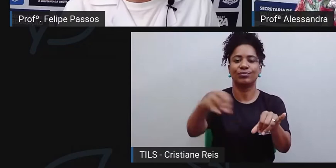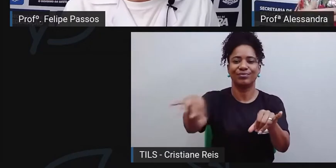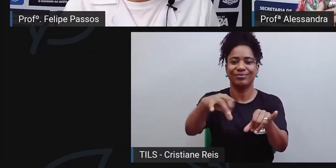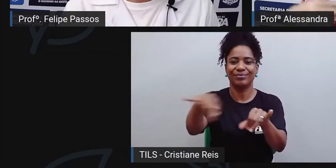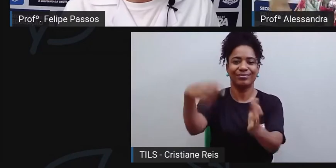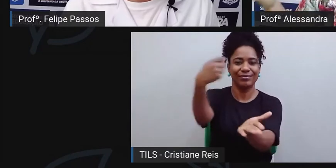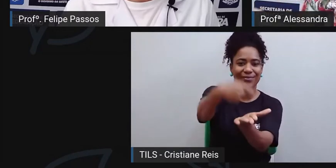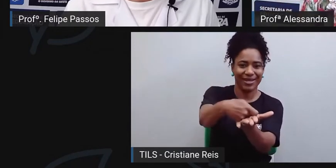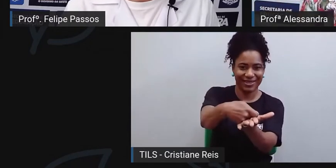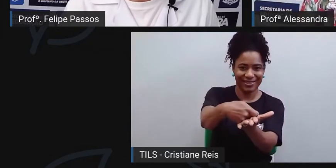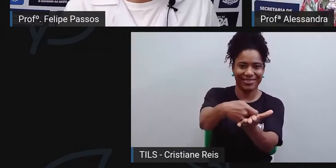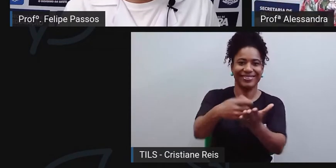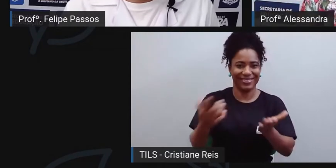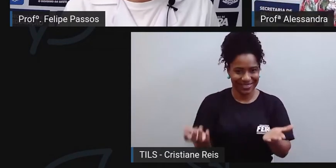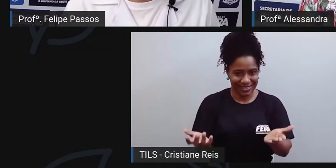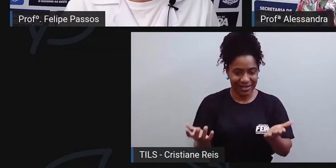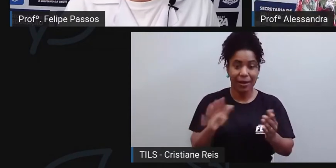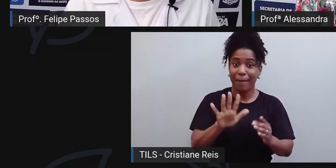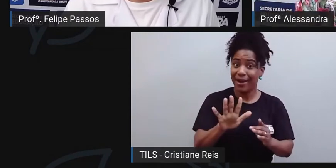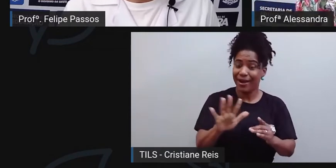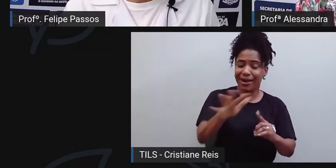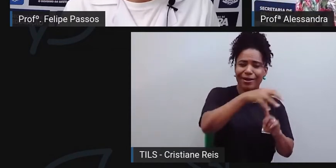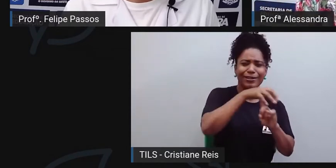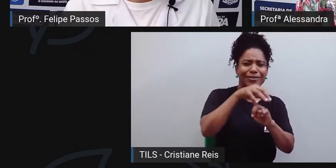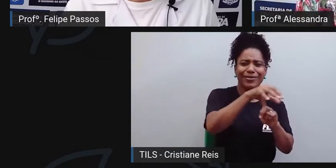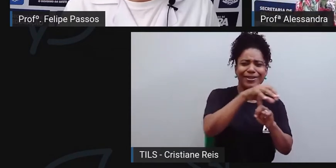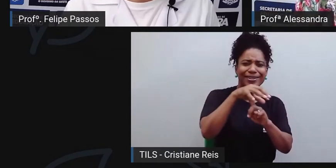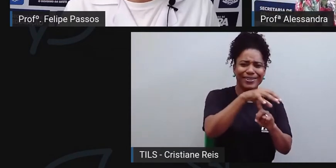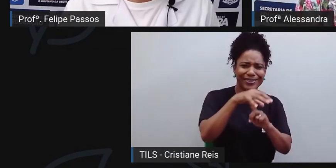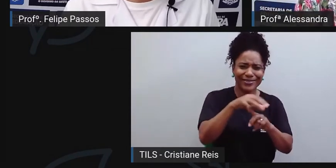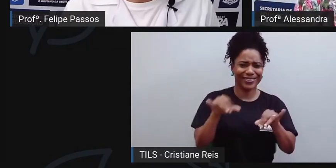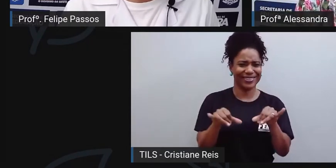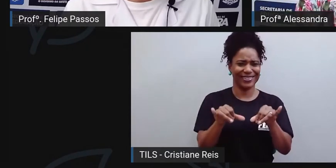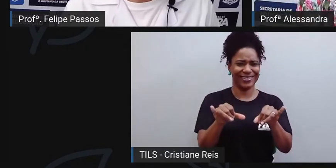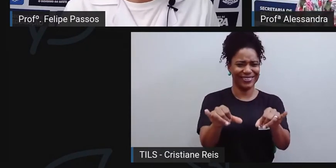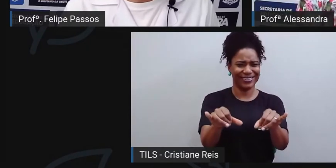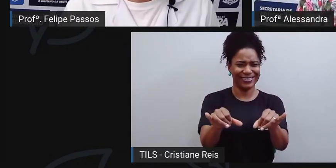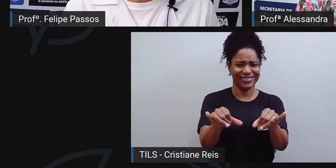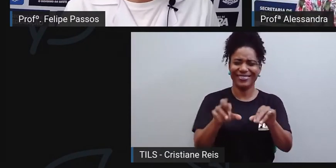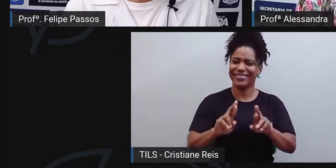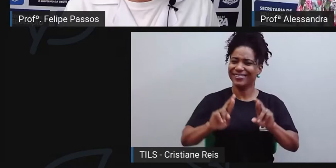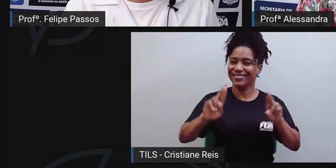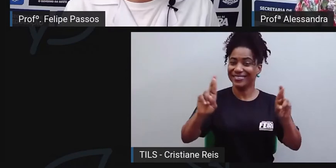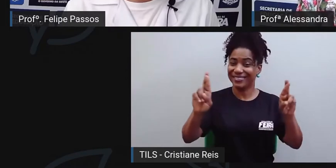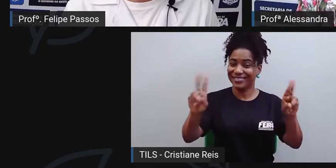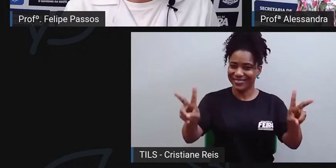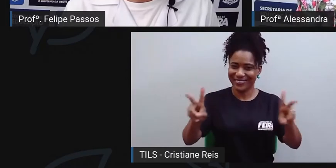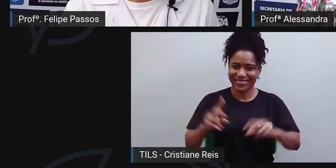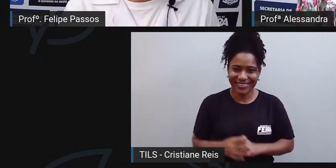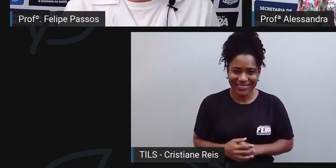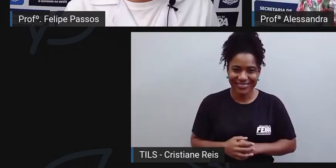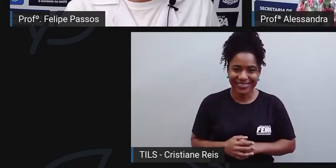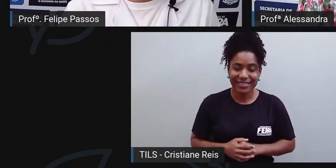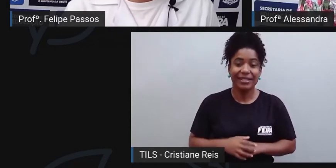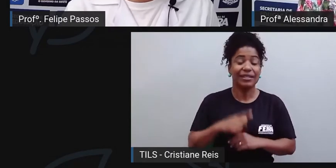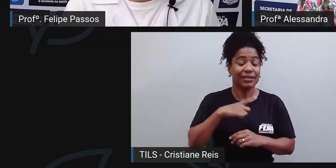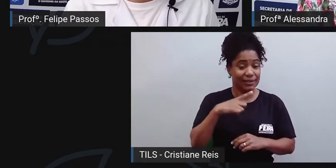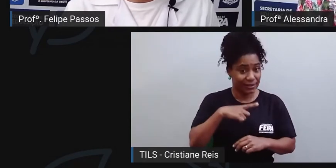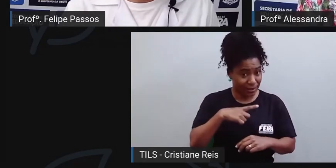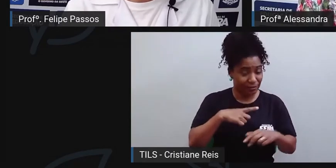Você pode usar um carrinho se você levar o seu carrinho, mas o que caracteriza é uma exposição individual de